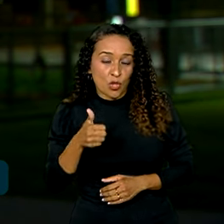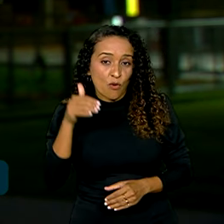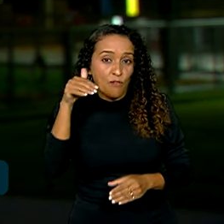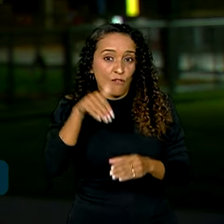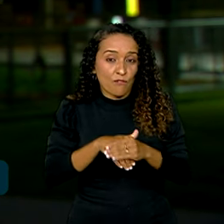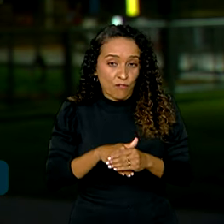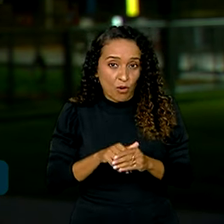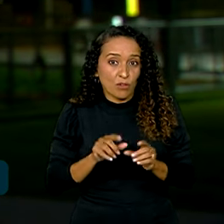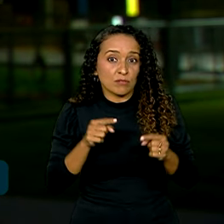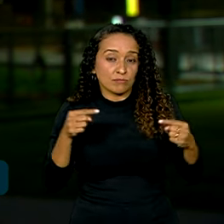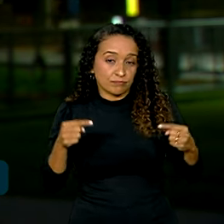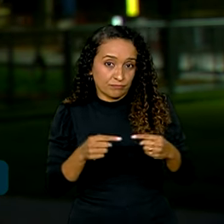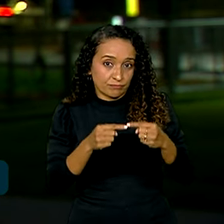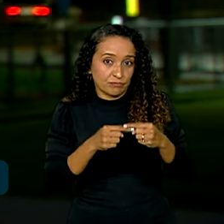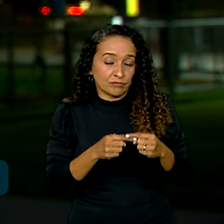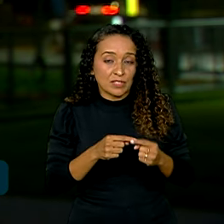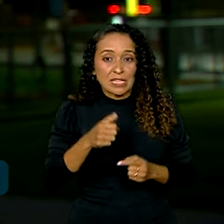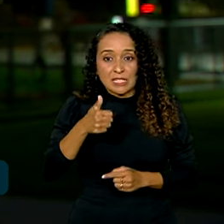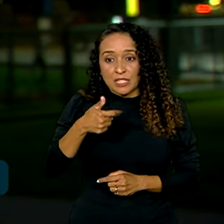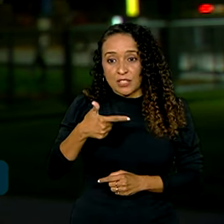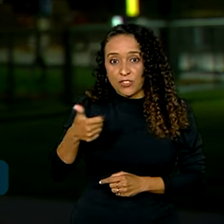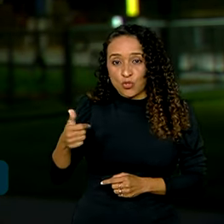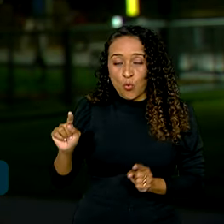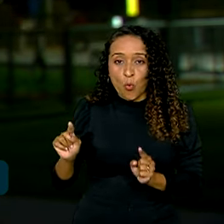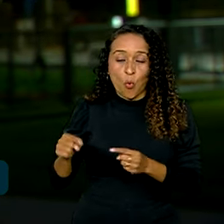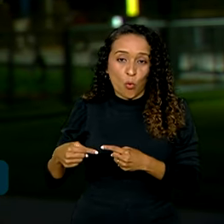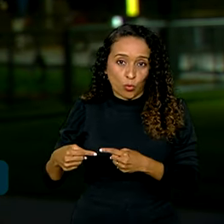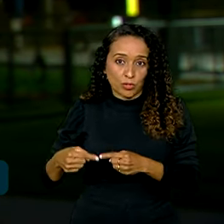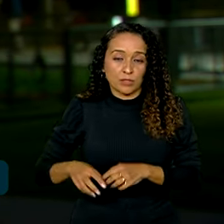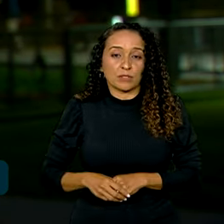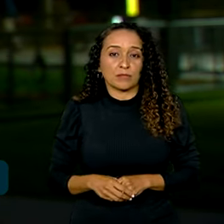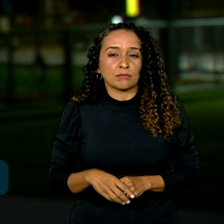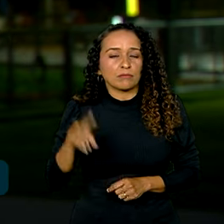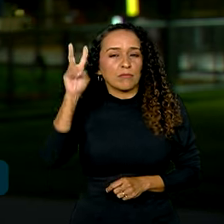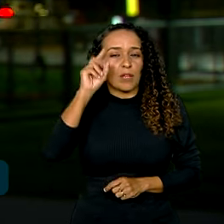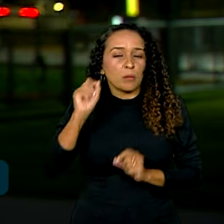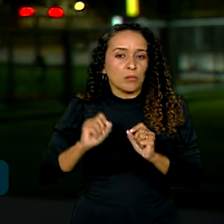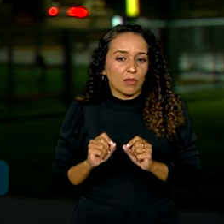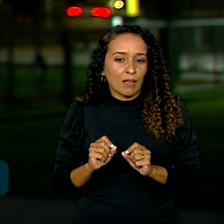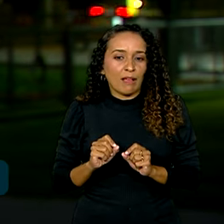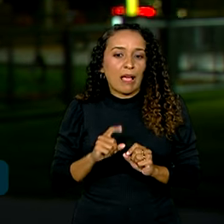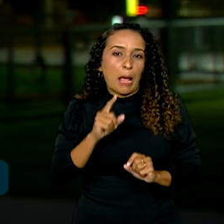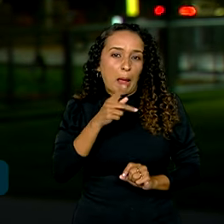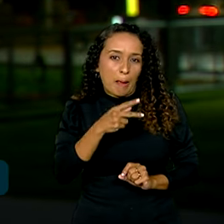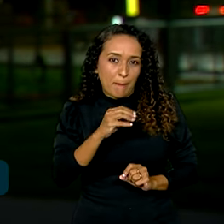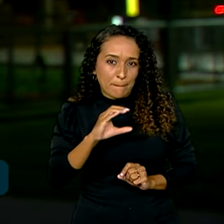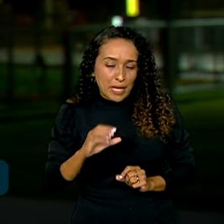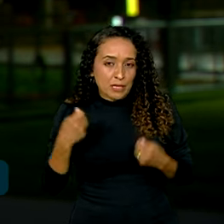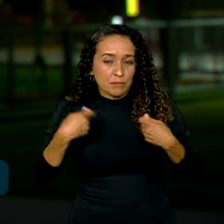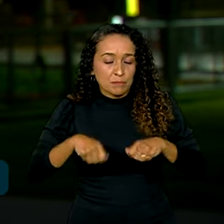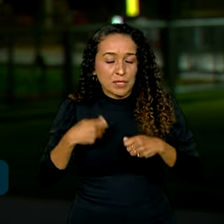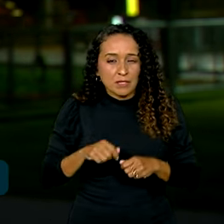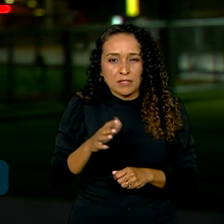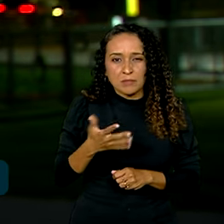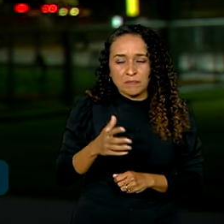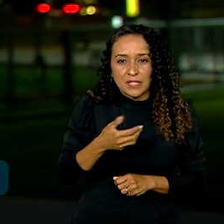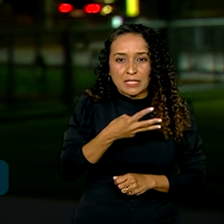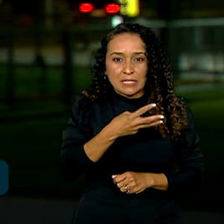votos a favor e 121 contra. A gente lembra que por se tratar de PEC eram necessários apenas